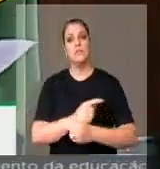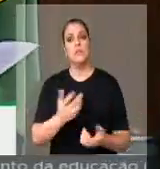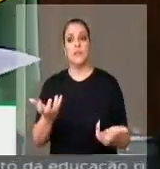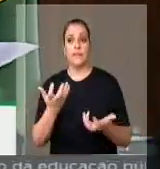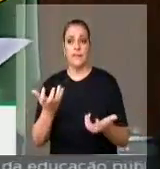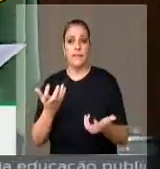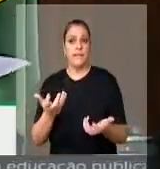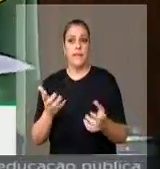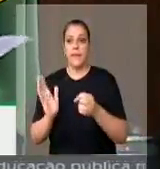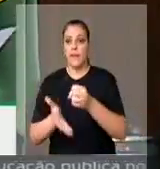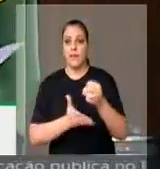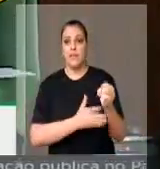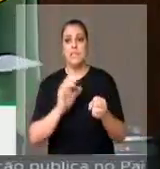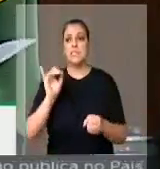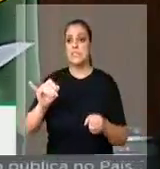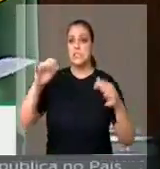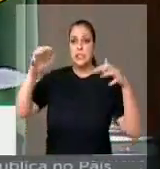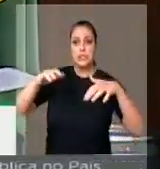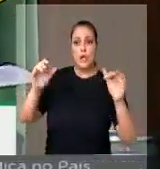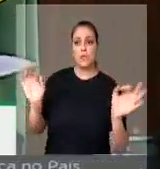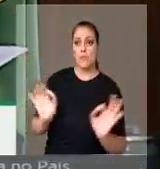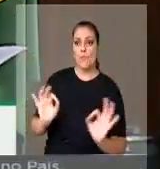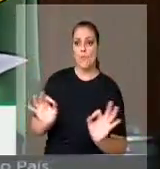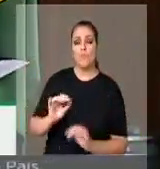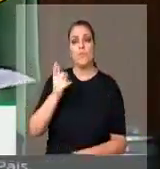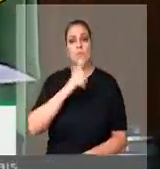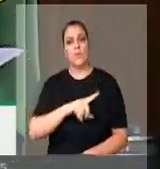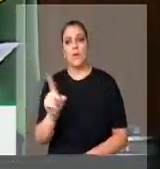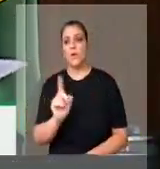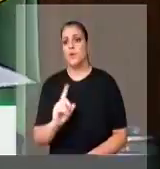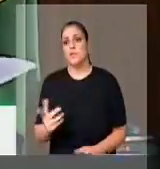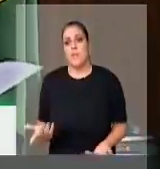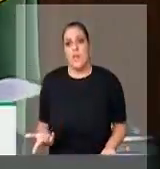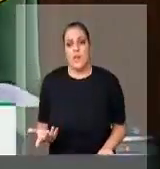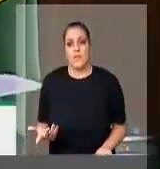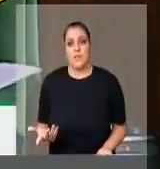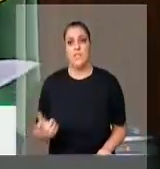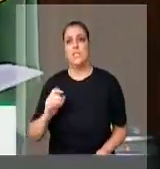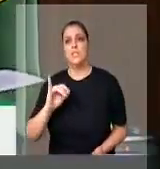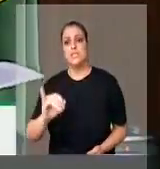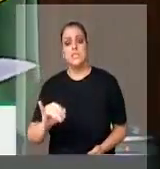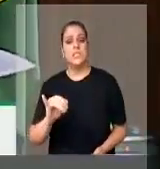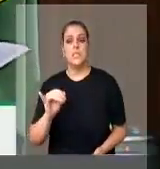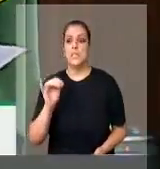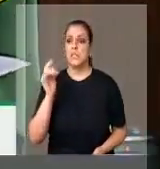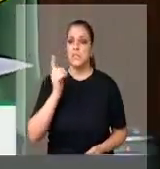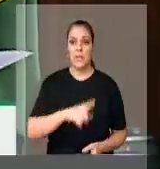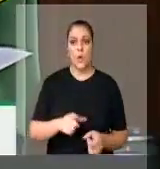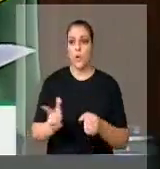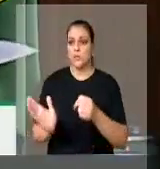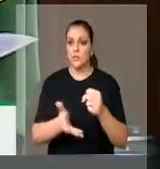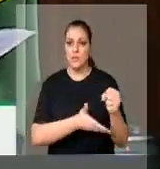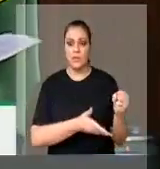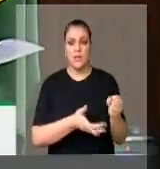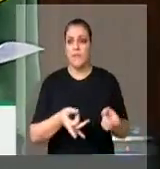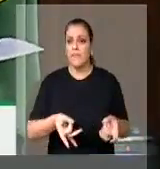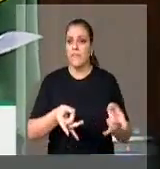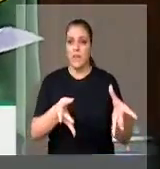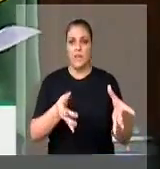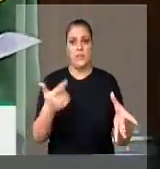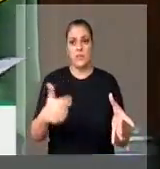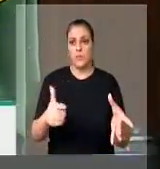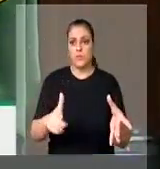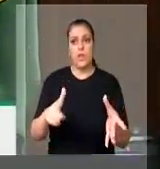chove, colhe, quando não chove, não colhe, e quando não colhe, não contribui, quando não contribui, não se aposenta. Portanto, é um processo de exclusão